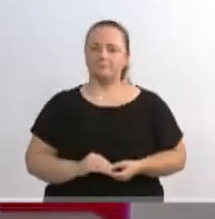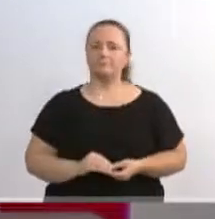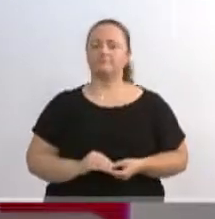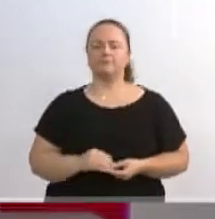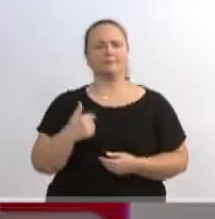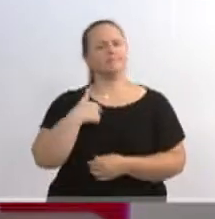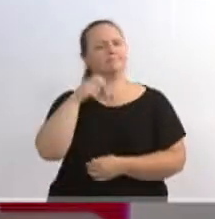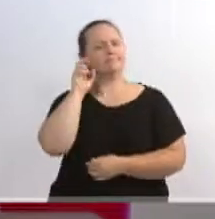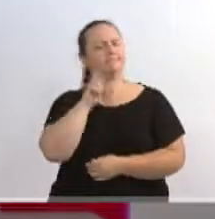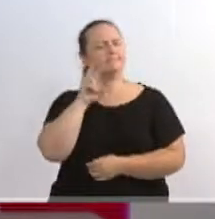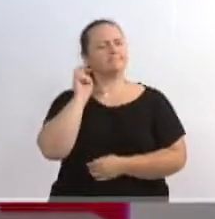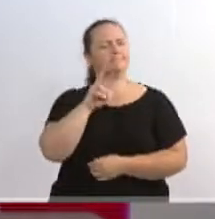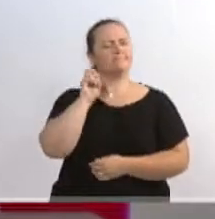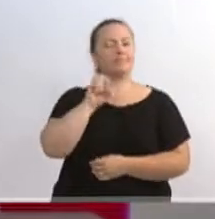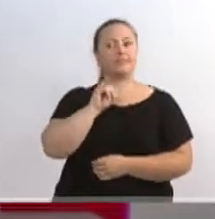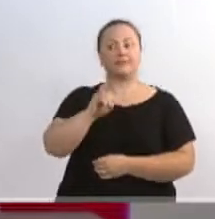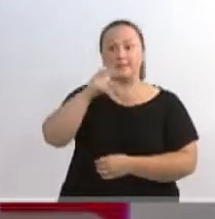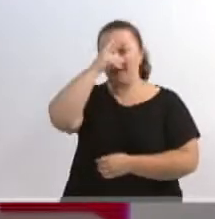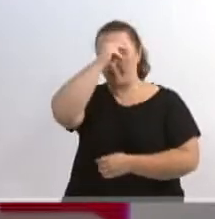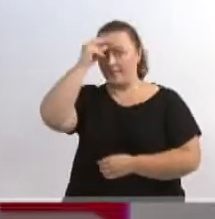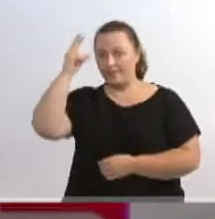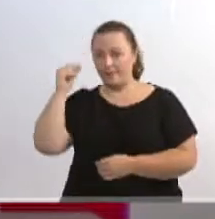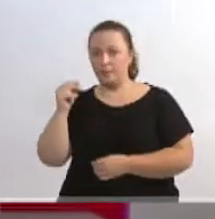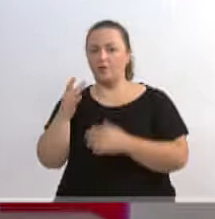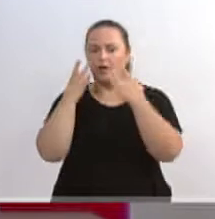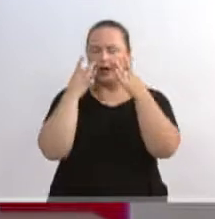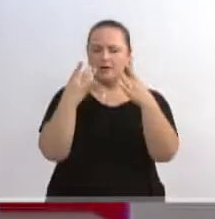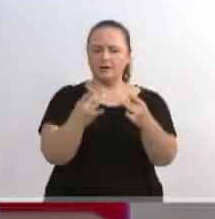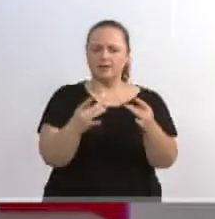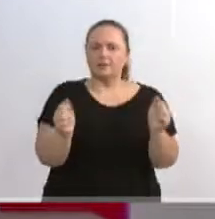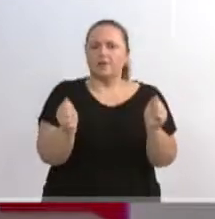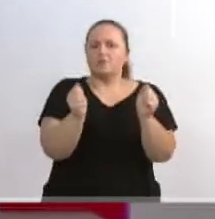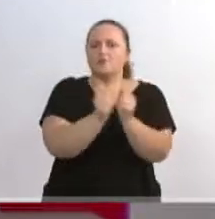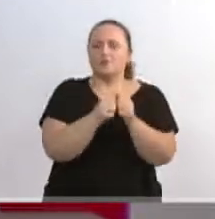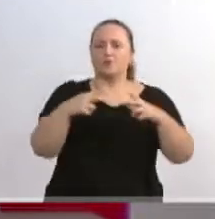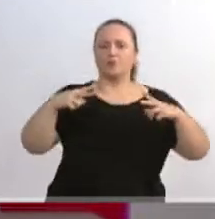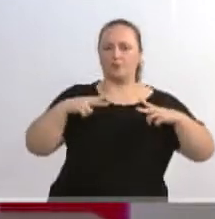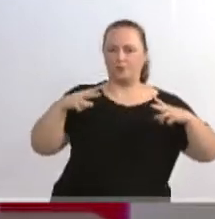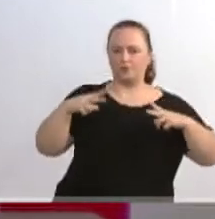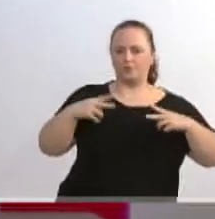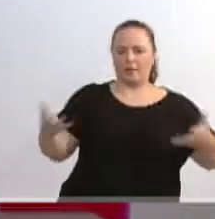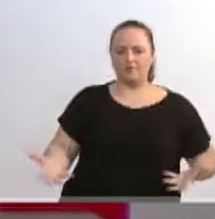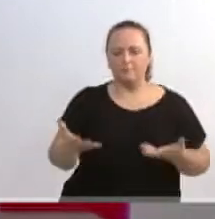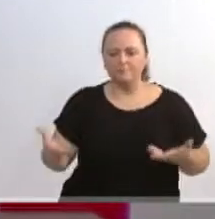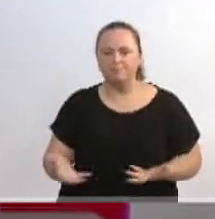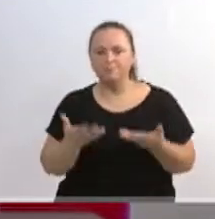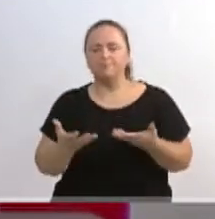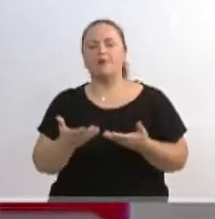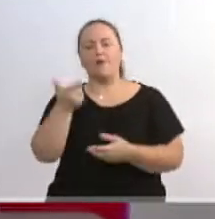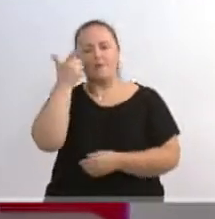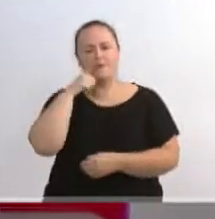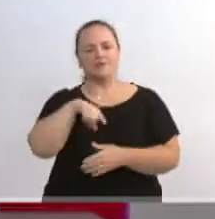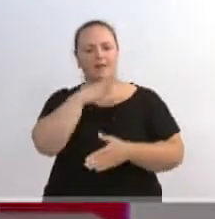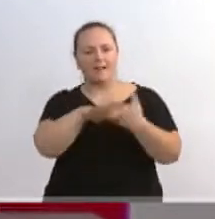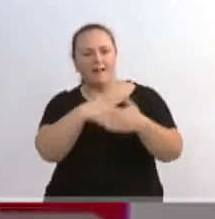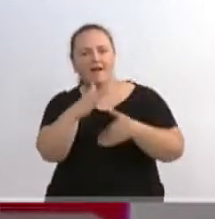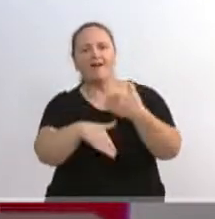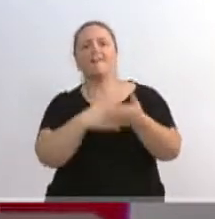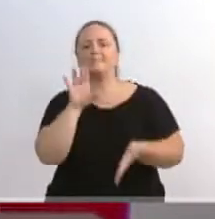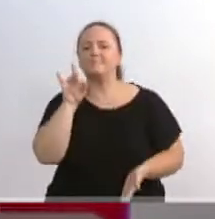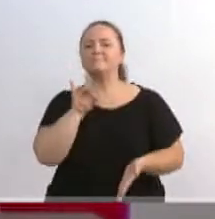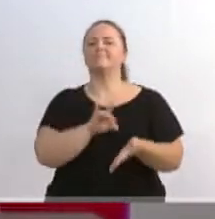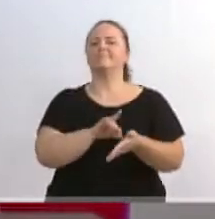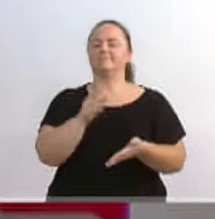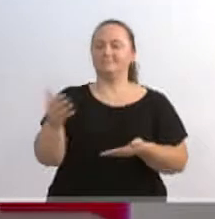público tiver uma atenção grande para fazer um ponto, junto com a iniciativa privada, no sentido de fomentar, isso pode se desenvolver. É uma